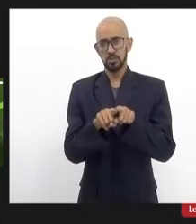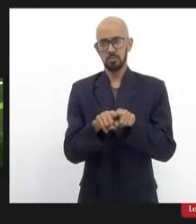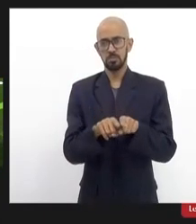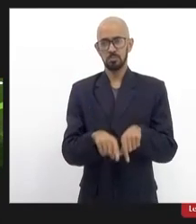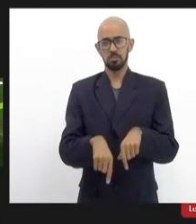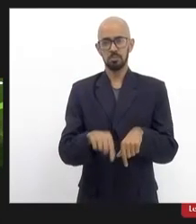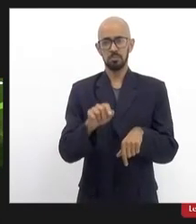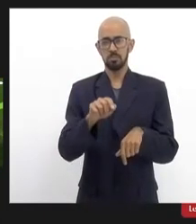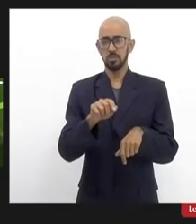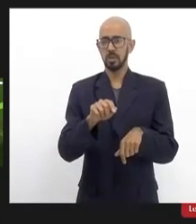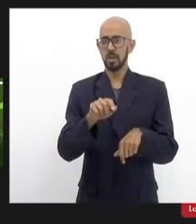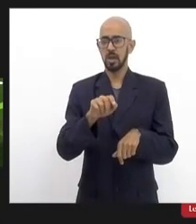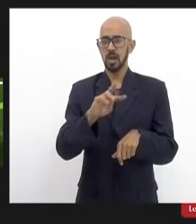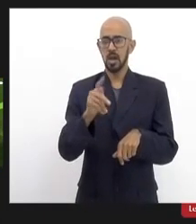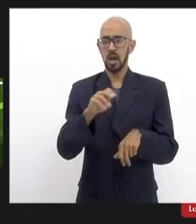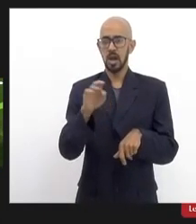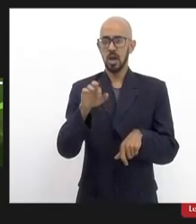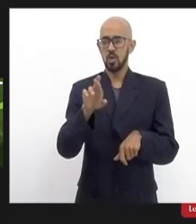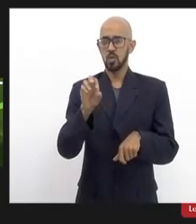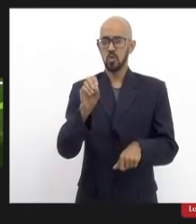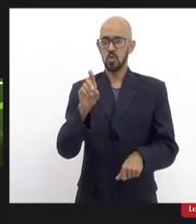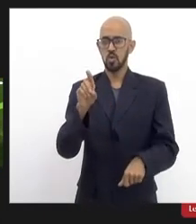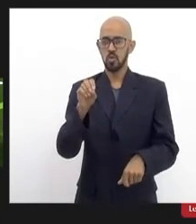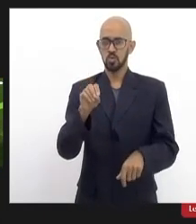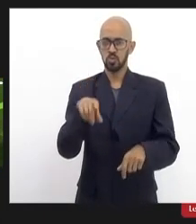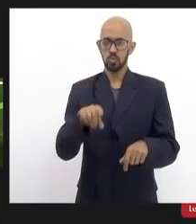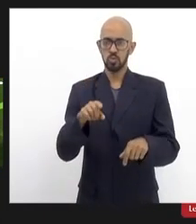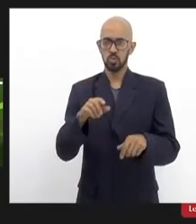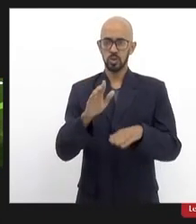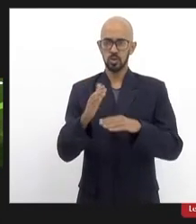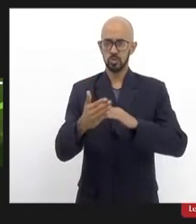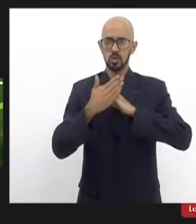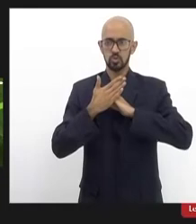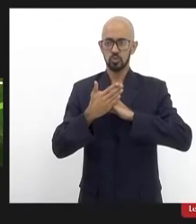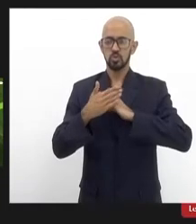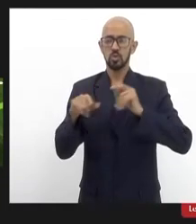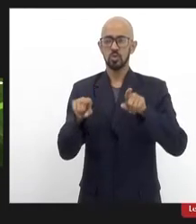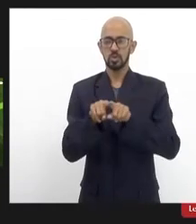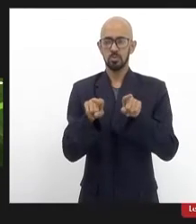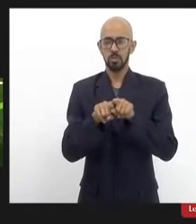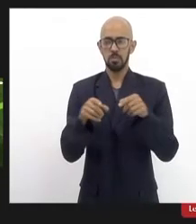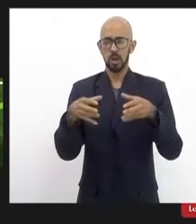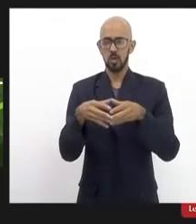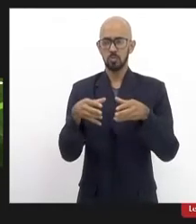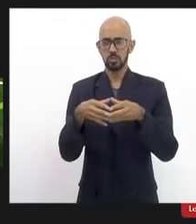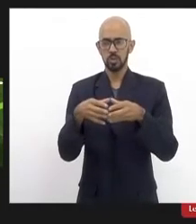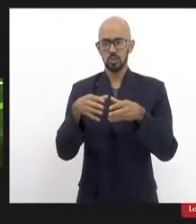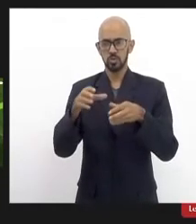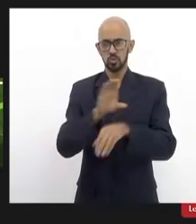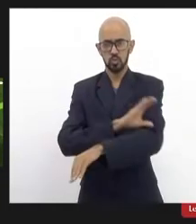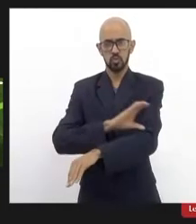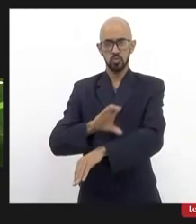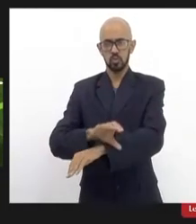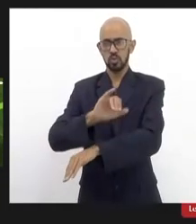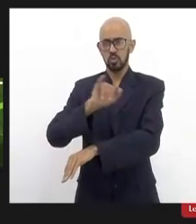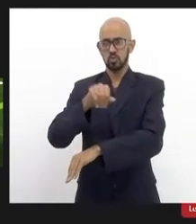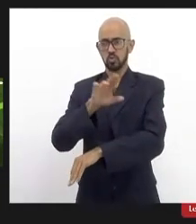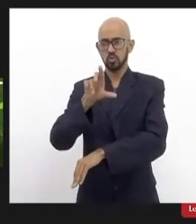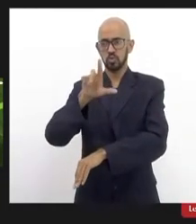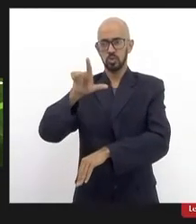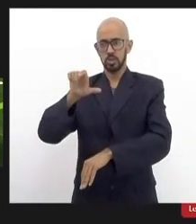retaguarda Haroldo que ajudou bastante pela Comissão de Cultura Júlia também da Comissão de Cultura